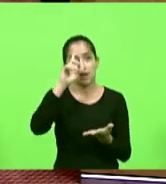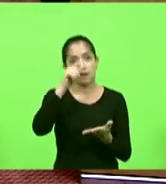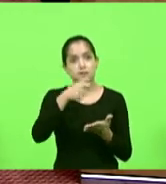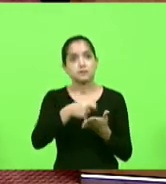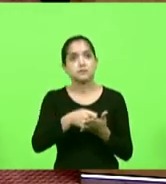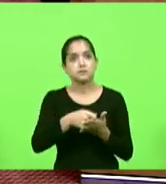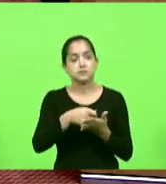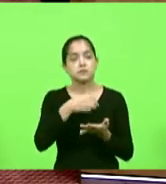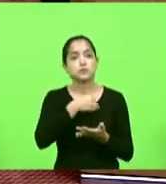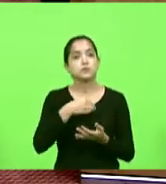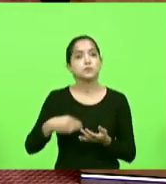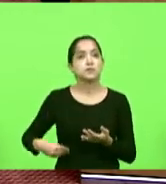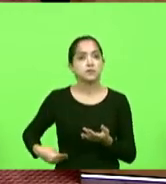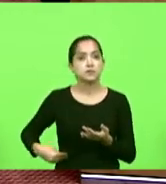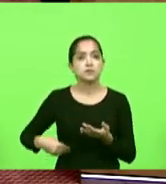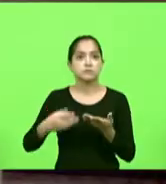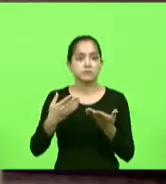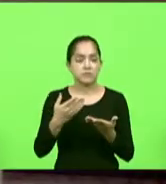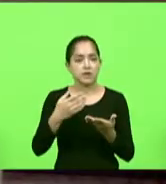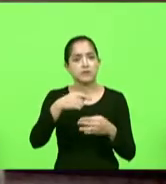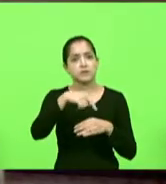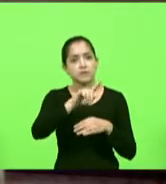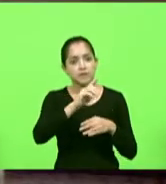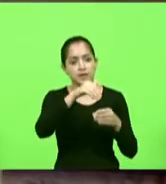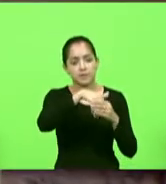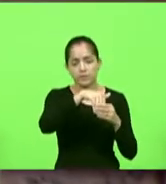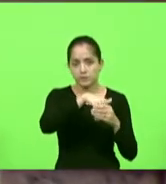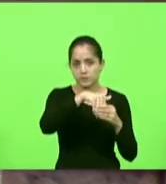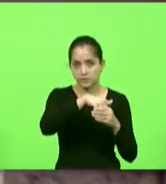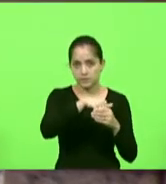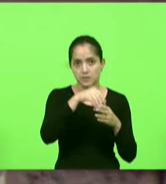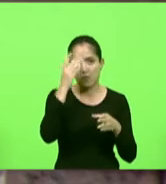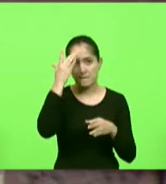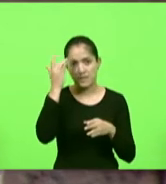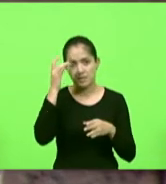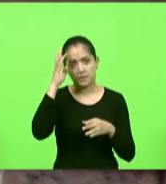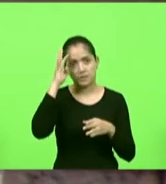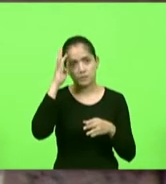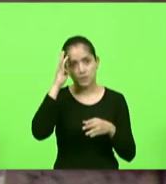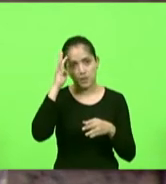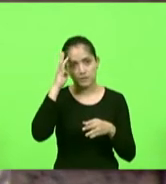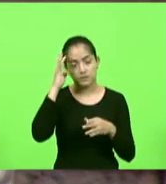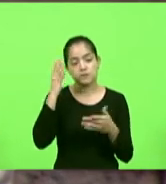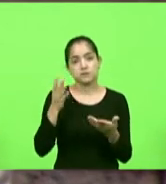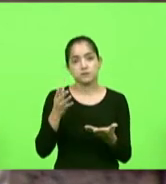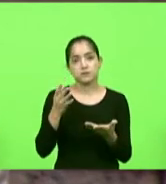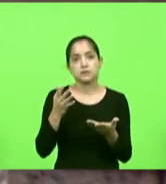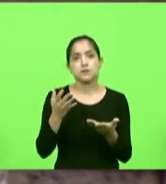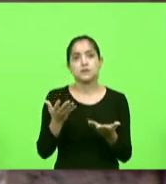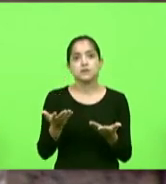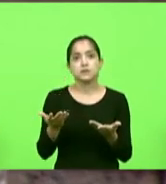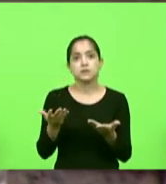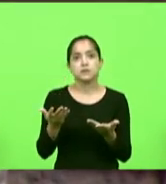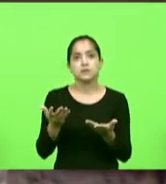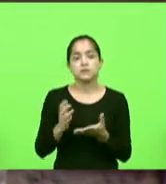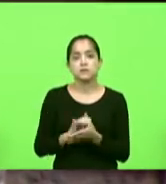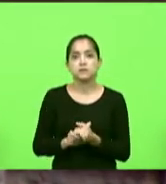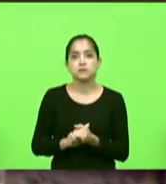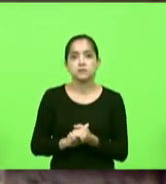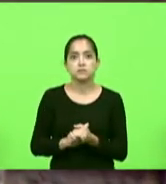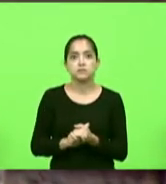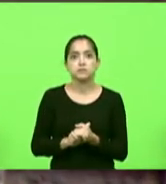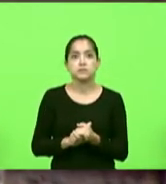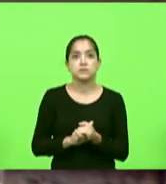do ministro é claro que vai a plenária se não me engano amanhã quarta-feira vai a plenário o